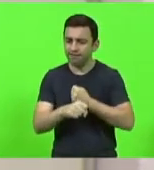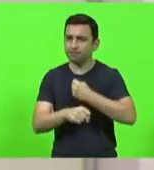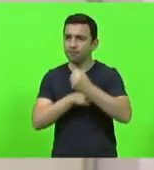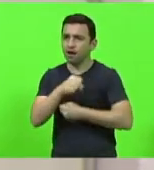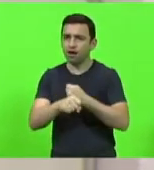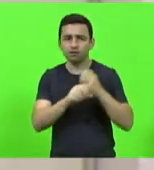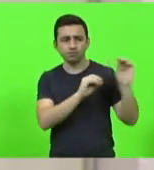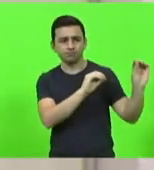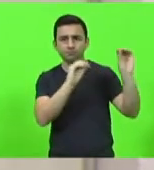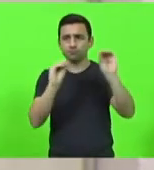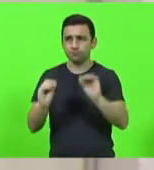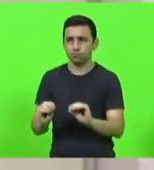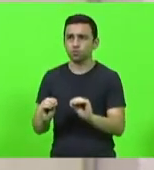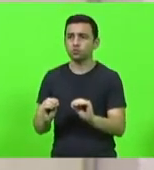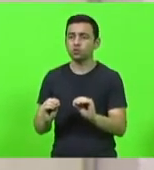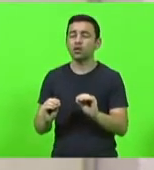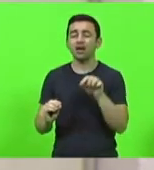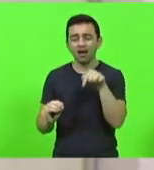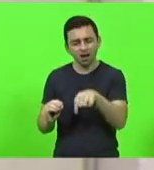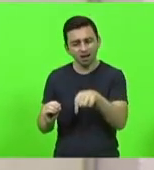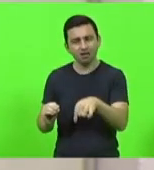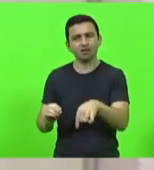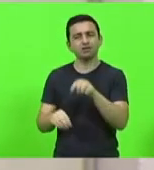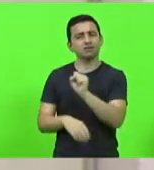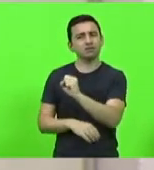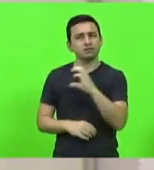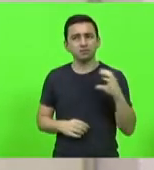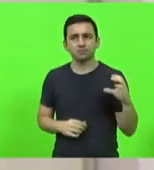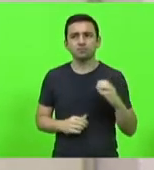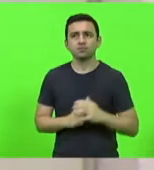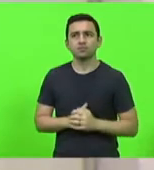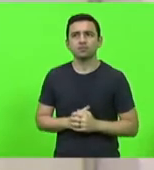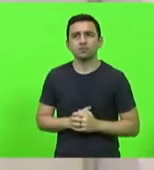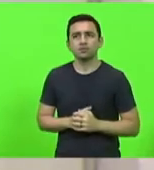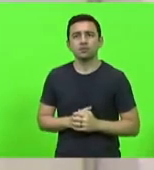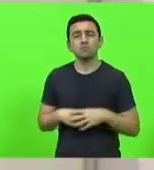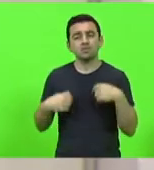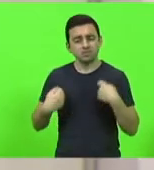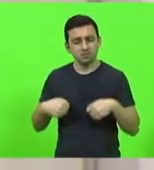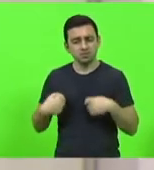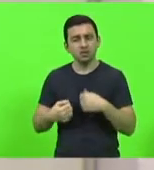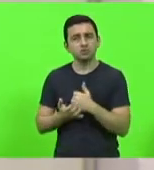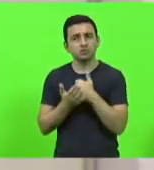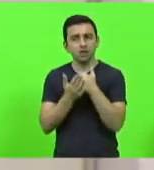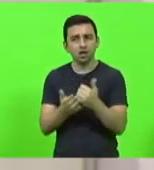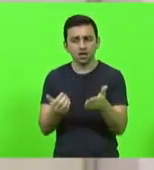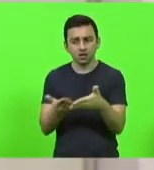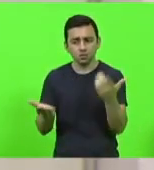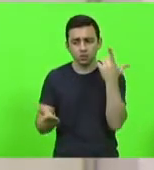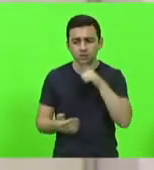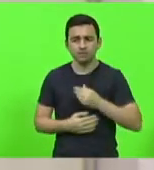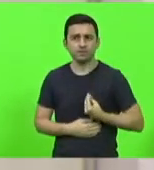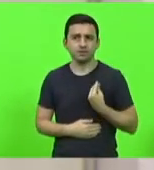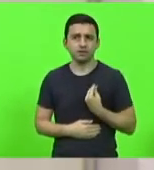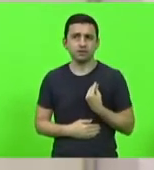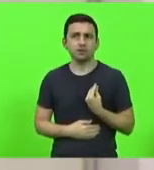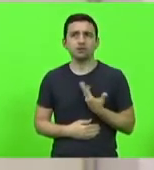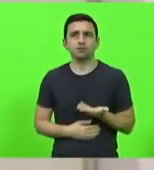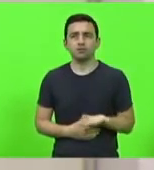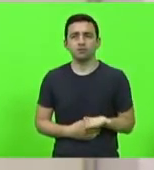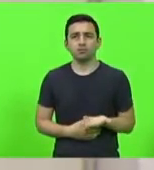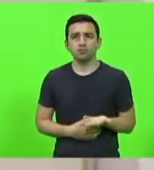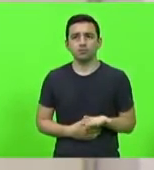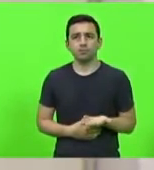de trabalhadores de mão de obra terem uma oportunidade de vida e de trabalho. Então fica aqui